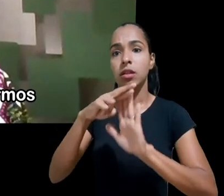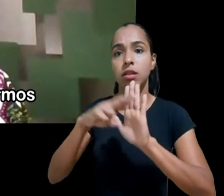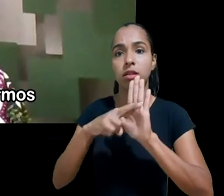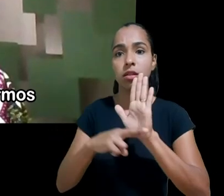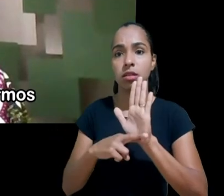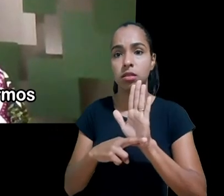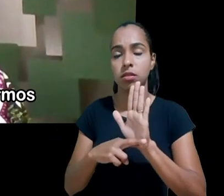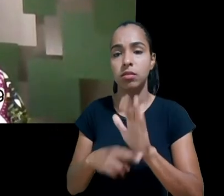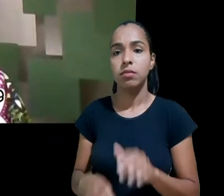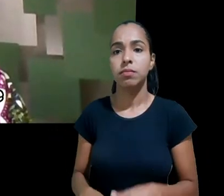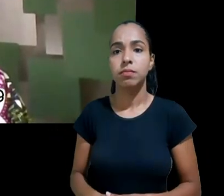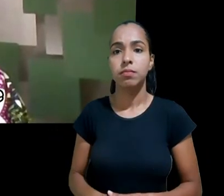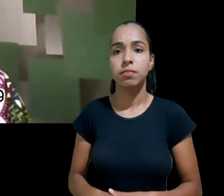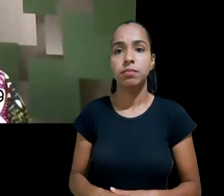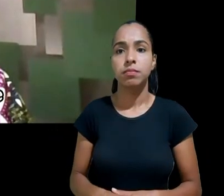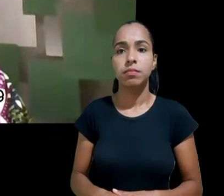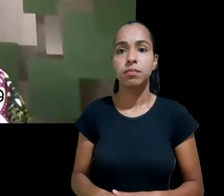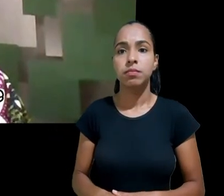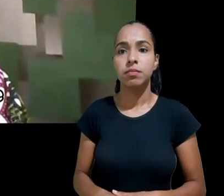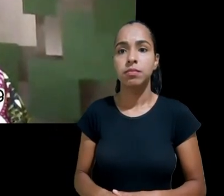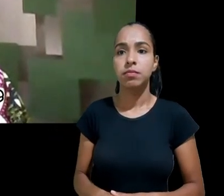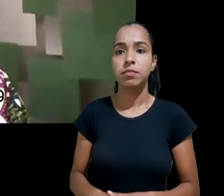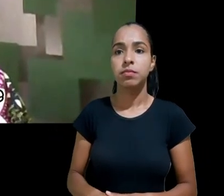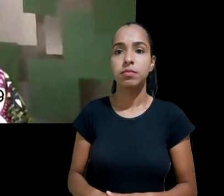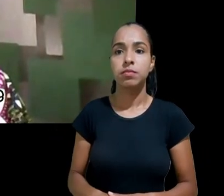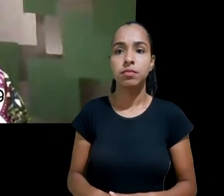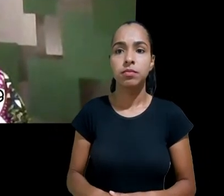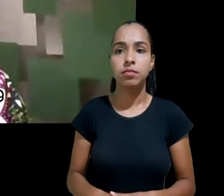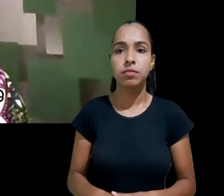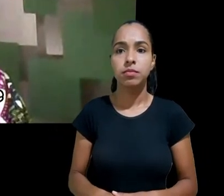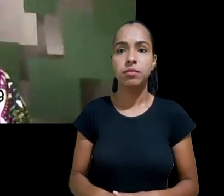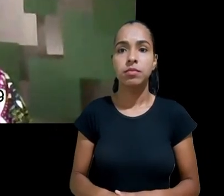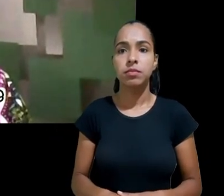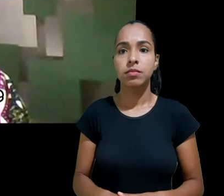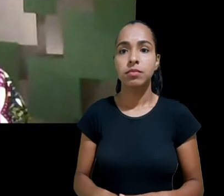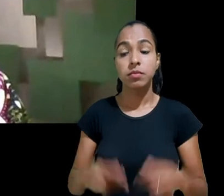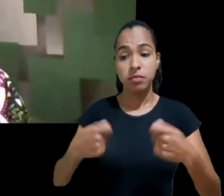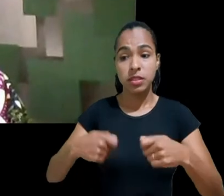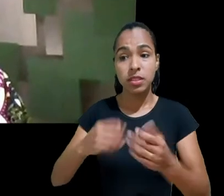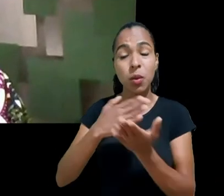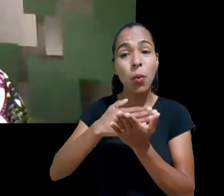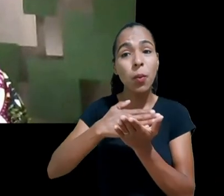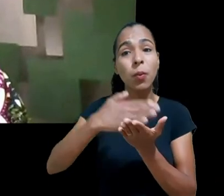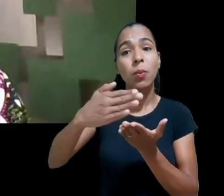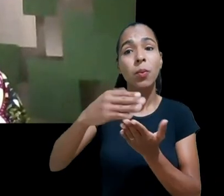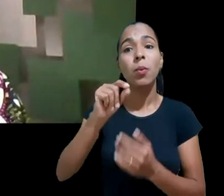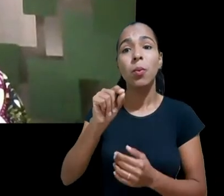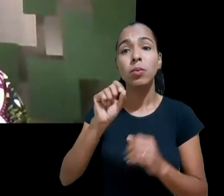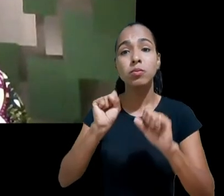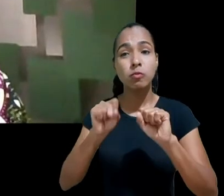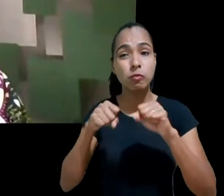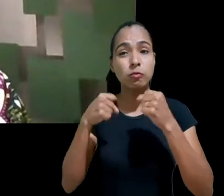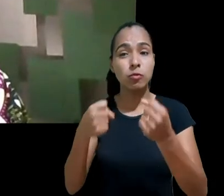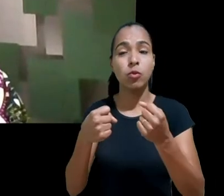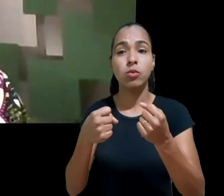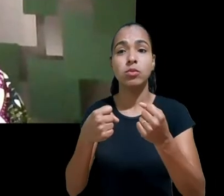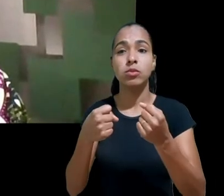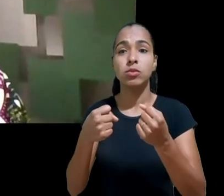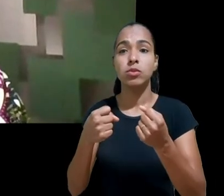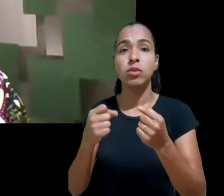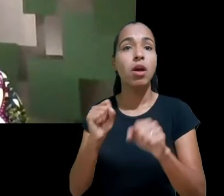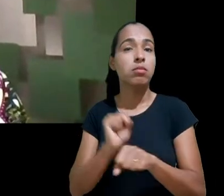implementarmos iniciativas que sejam proativas o bastante em vez de esperarmos que algo aconteça para então